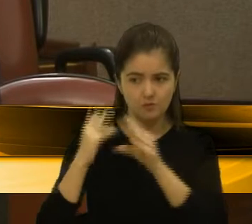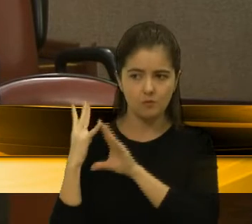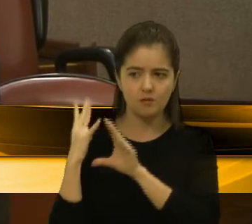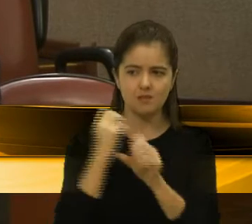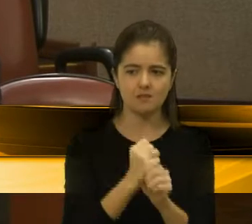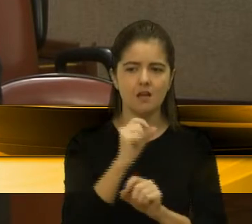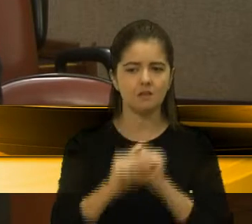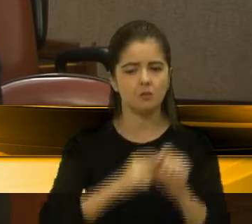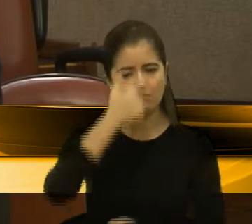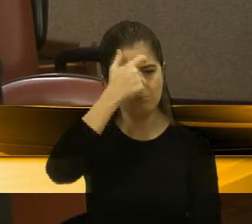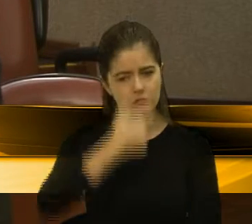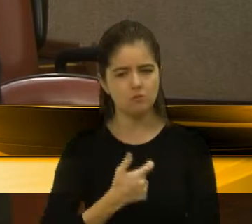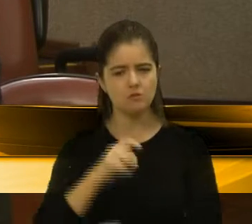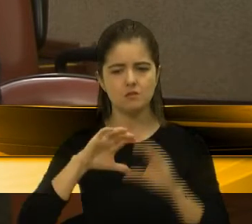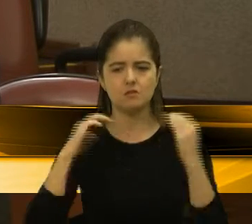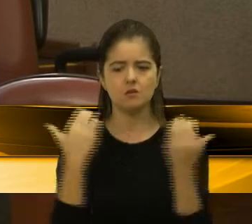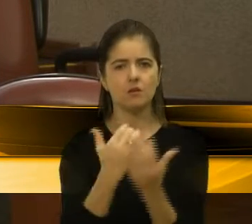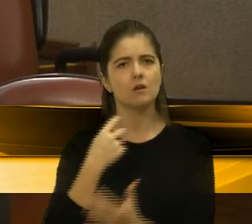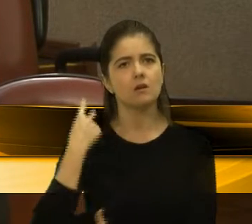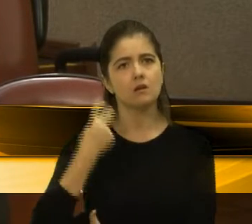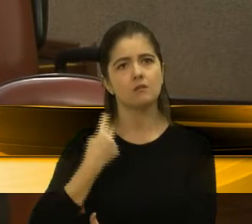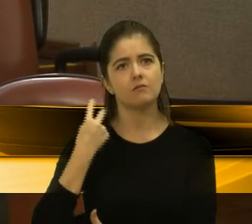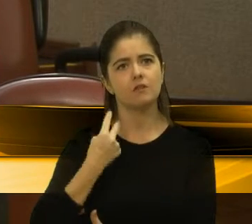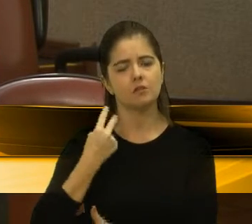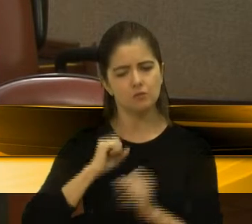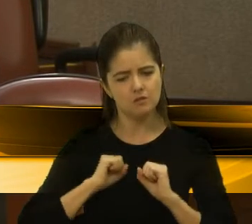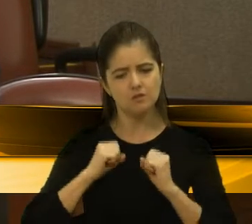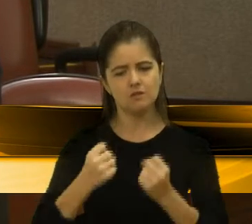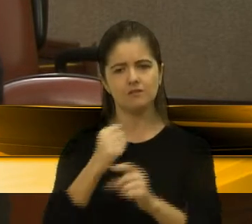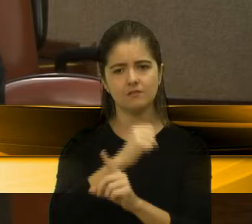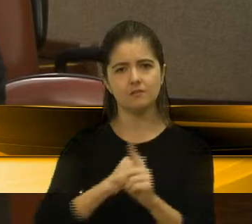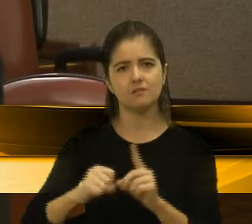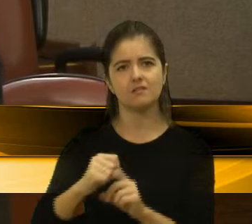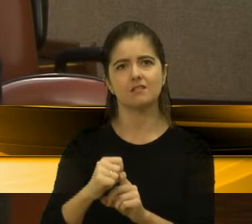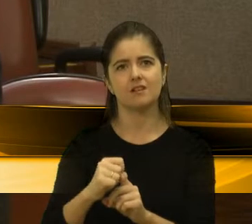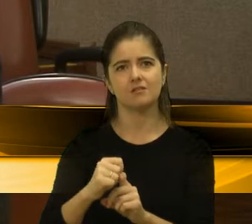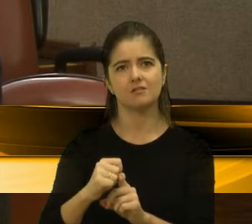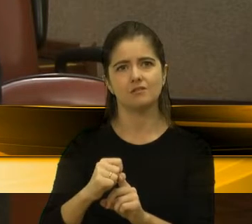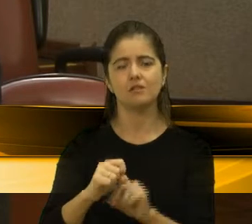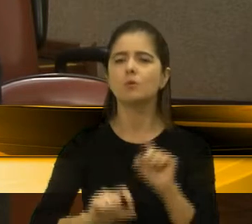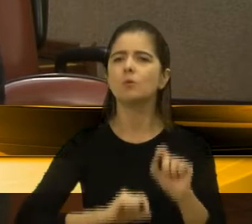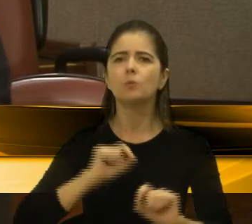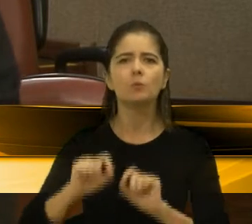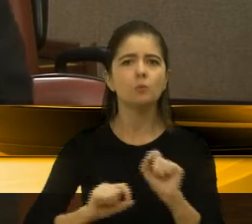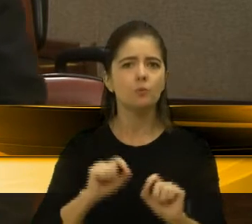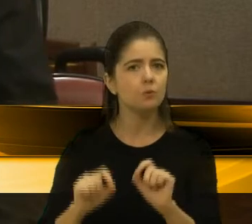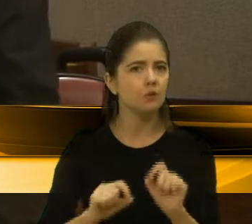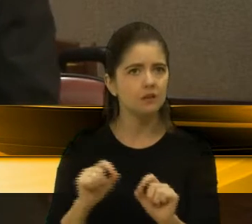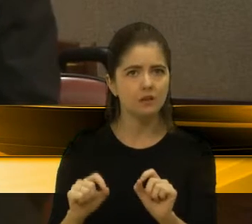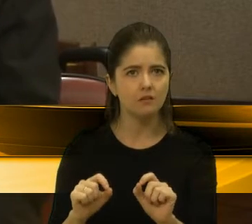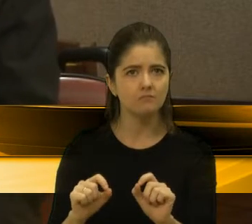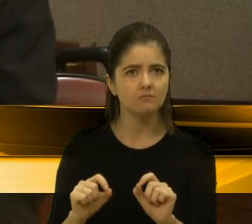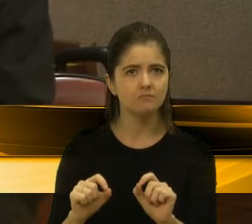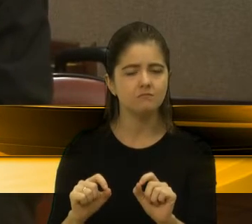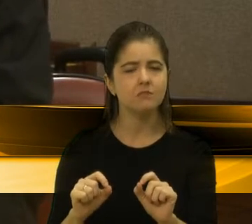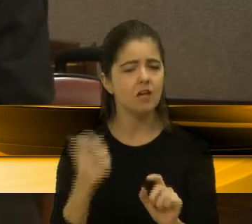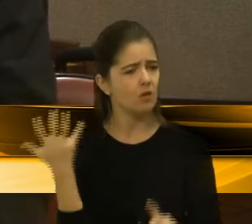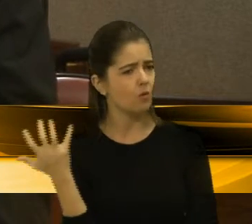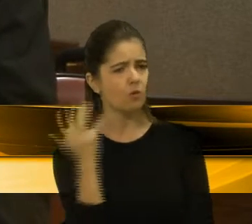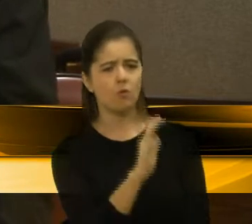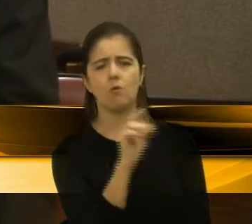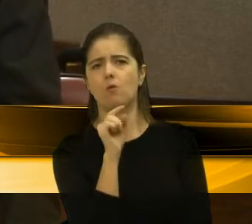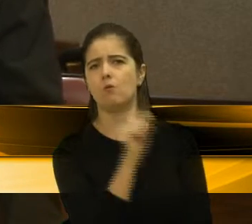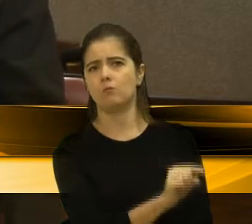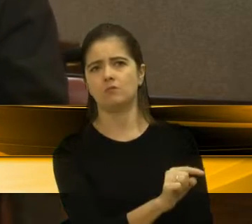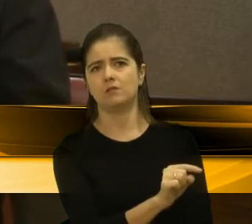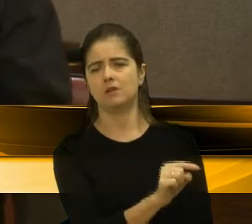oficial, e eu diria, então, agora, da Câmara Municipal de Vereadores, no sentido de ser contrária